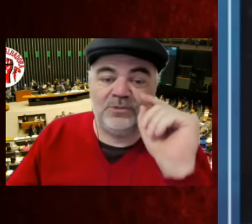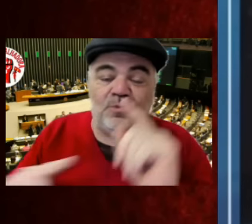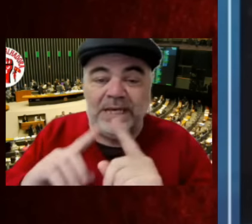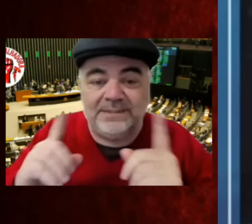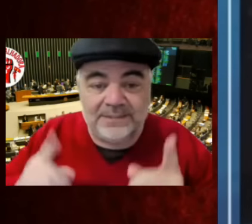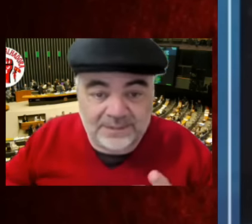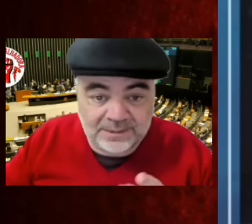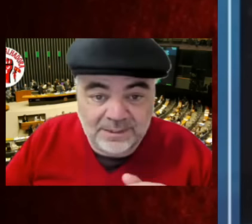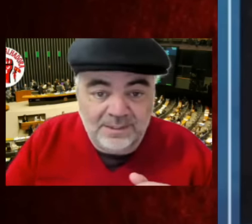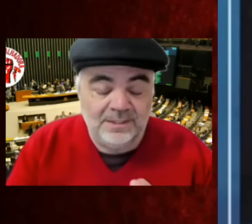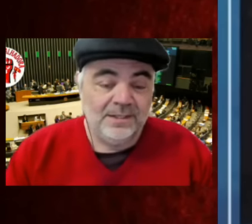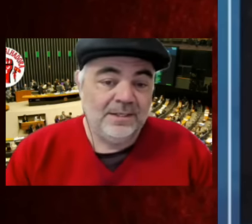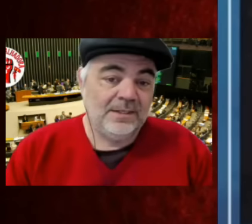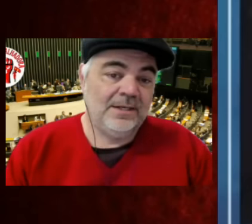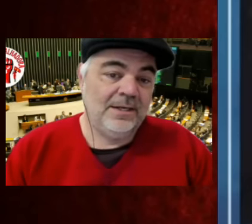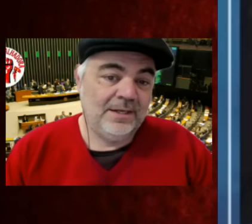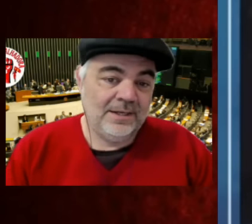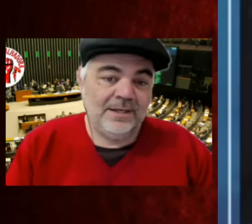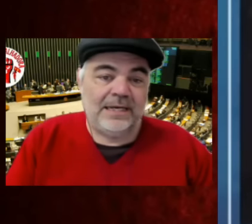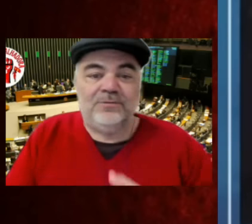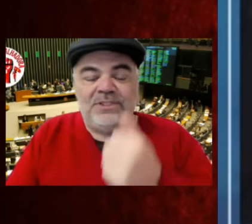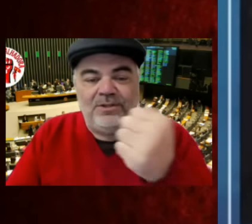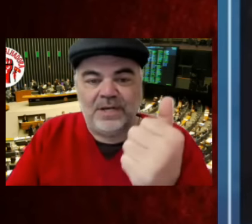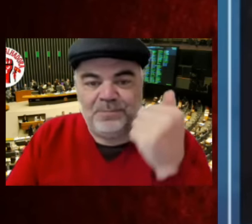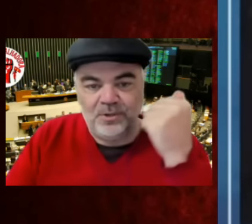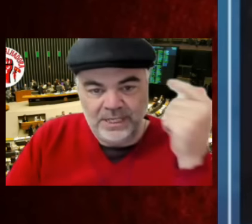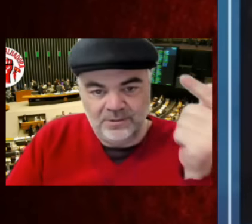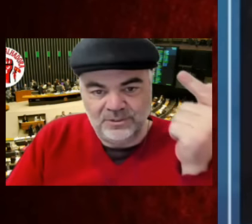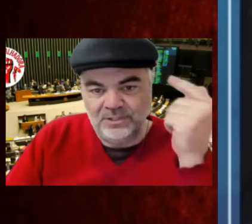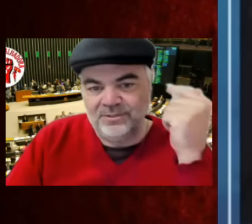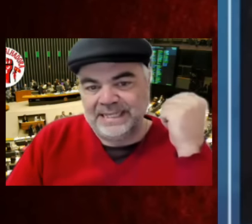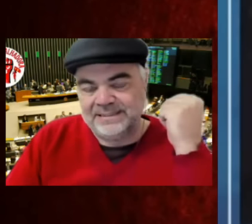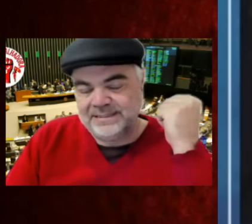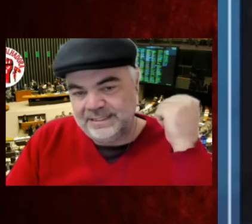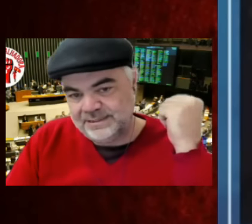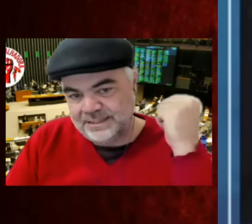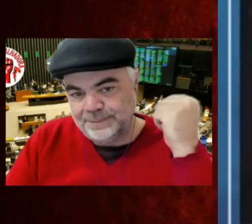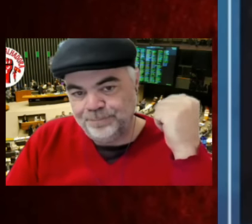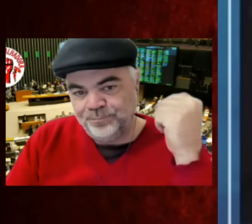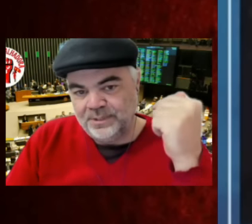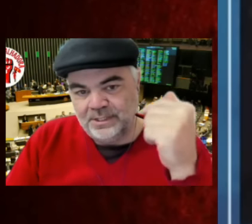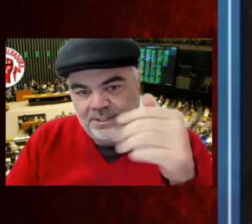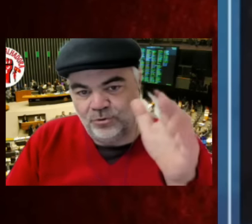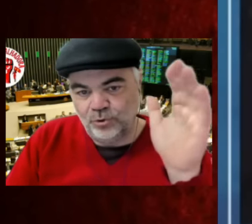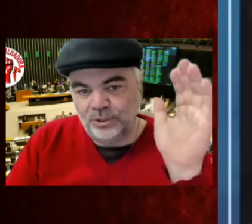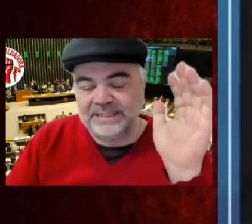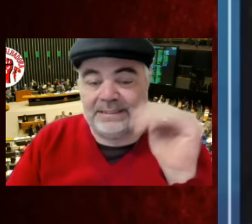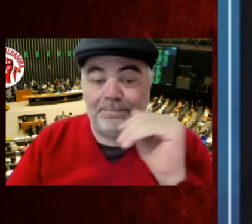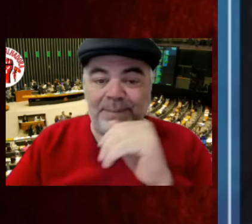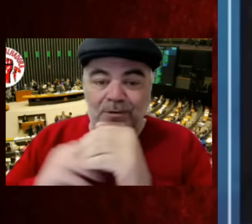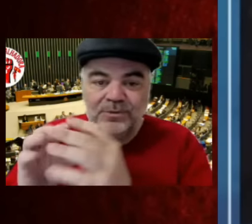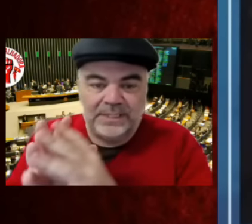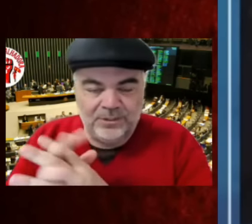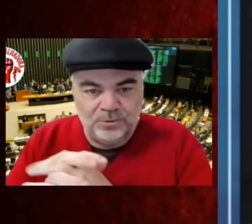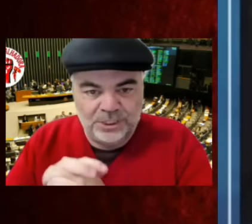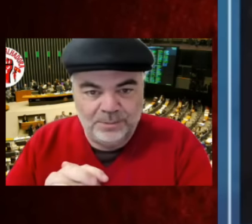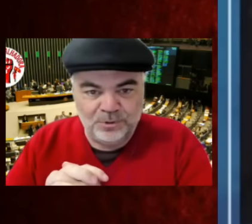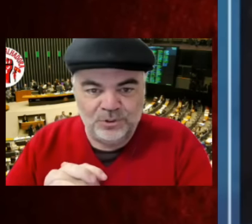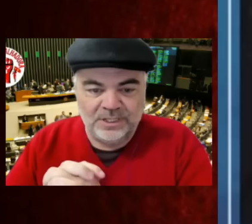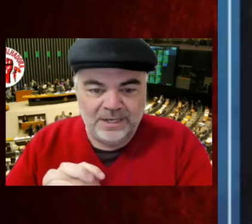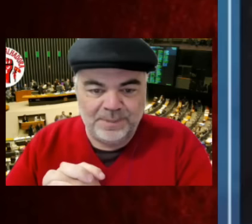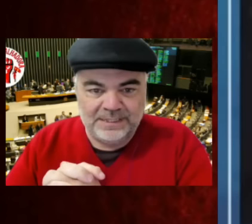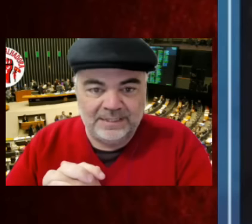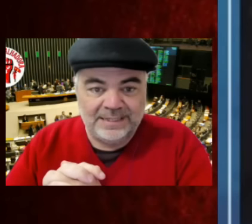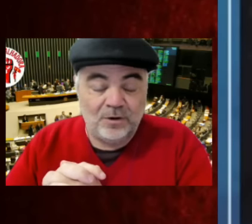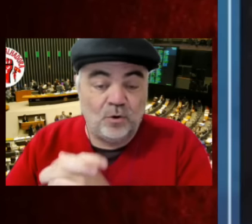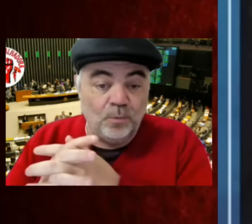públicas com essas... Auxílio caminhoneiro, auxílio taxista, toda essa pauta aí do Jair